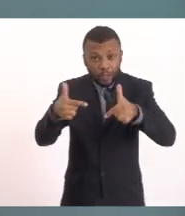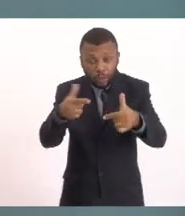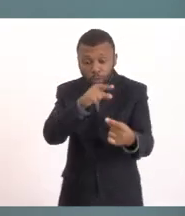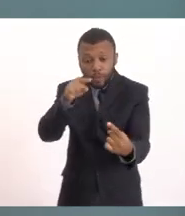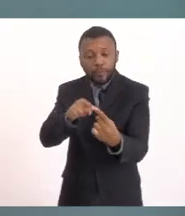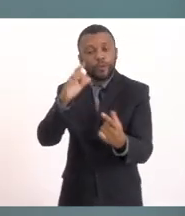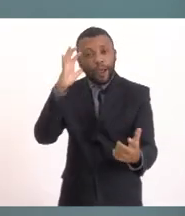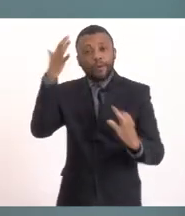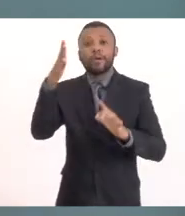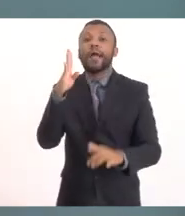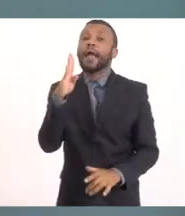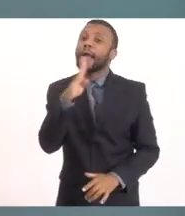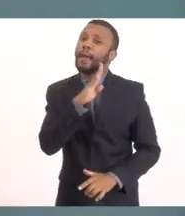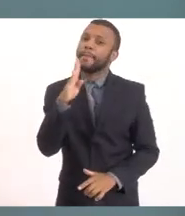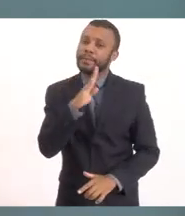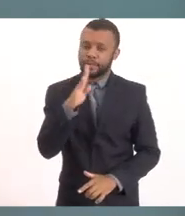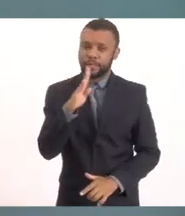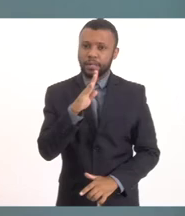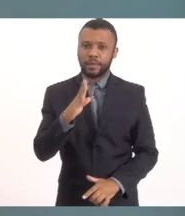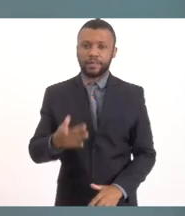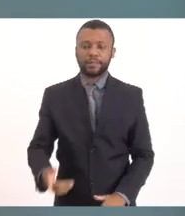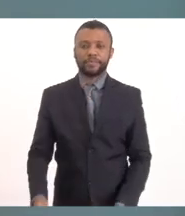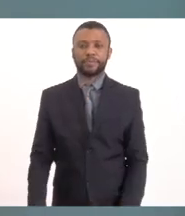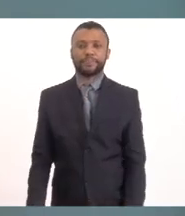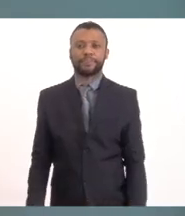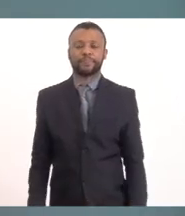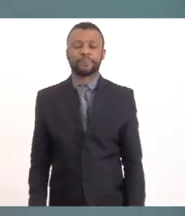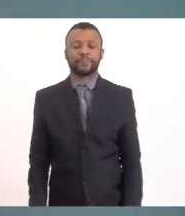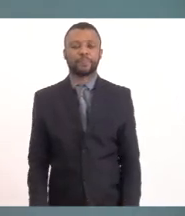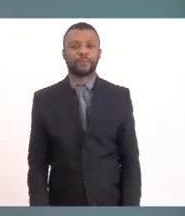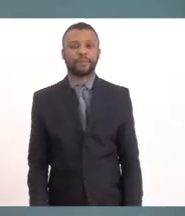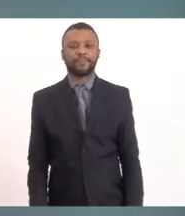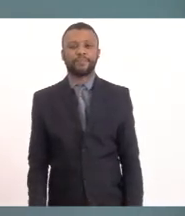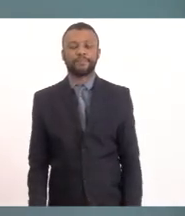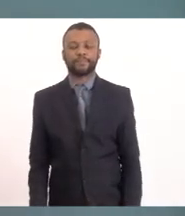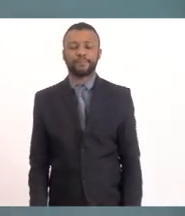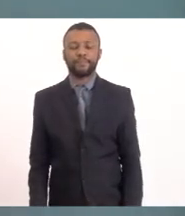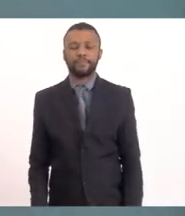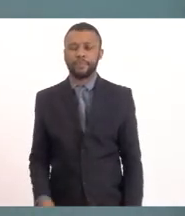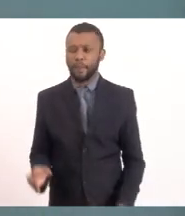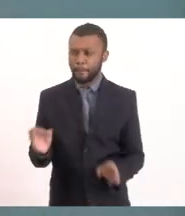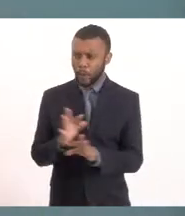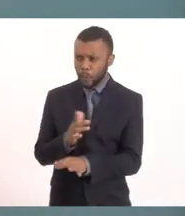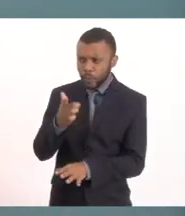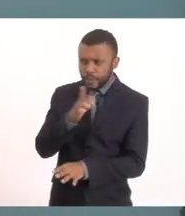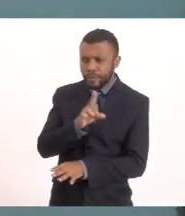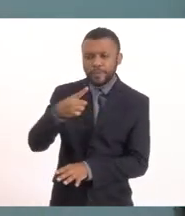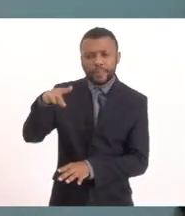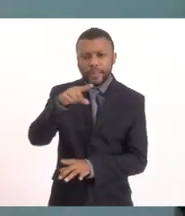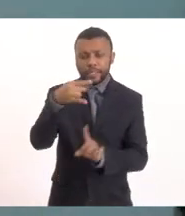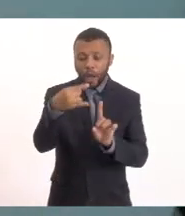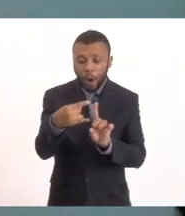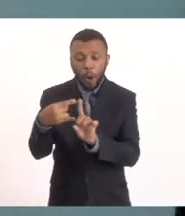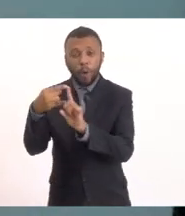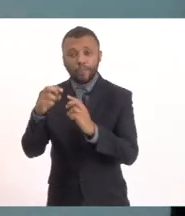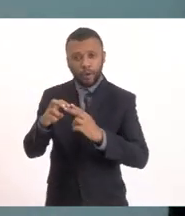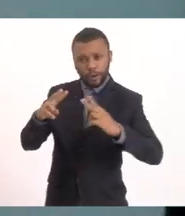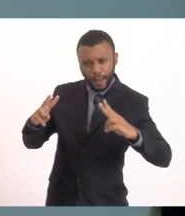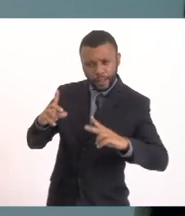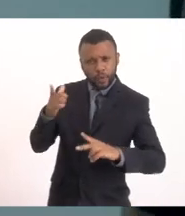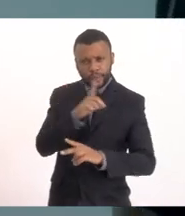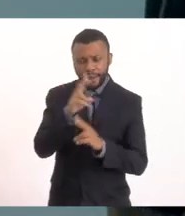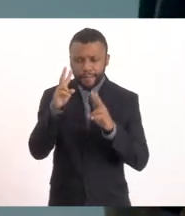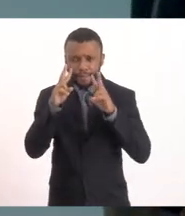Já conseguiu? Vocês que estão online estão conseguindo ver já a apresentação?